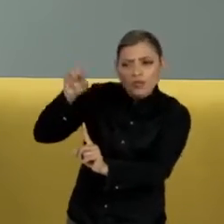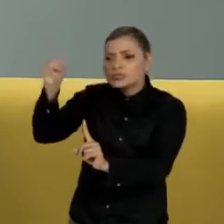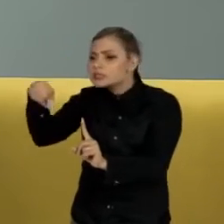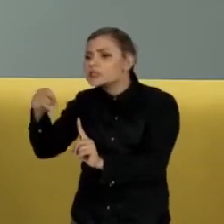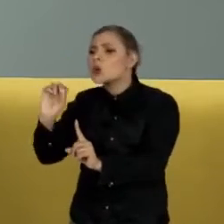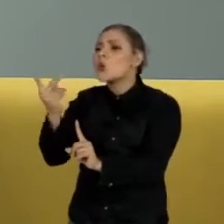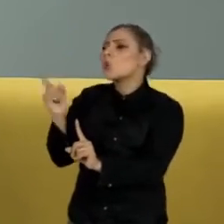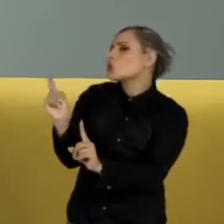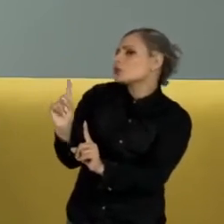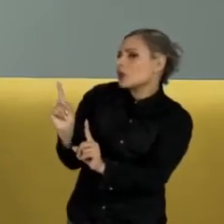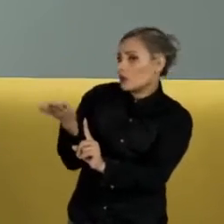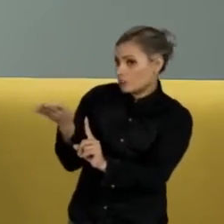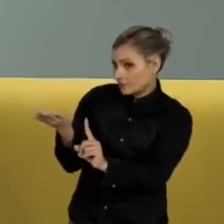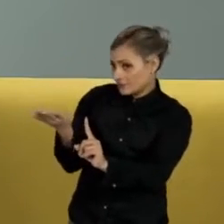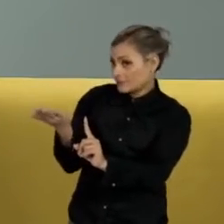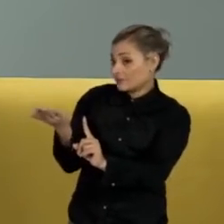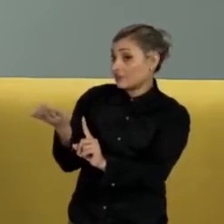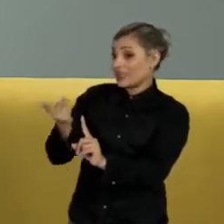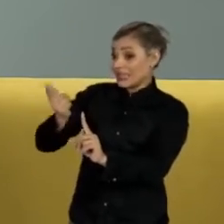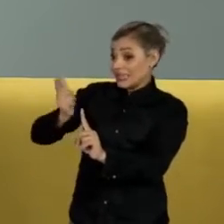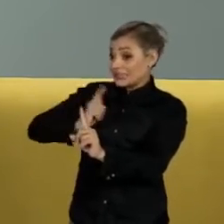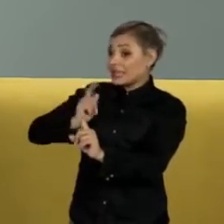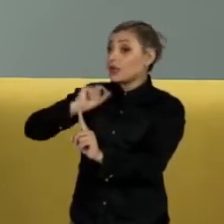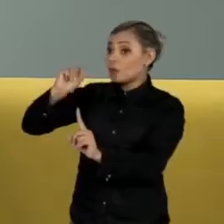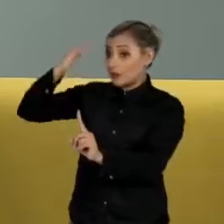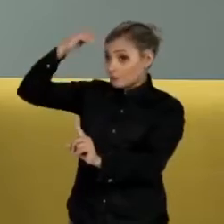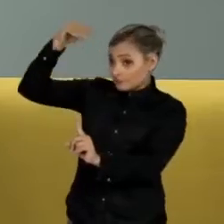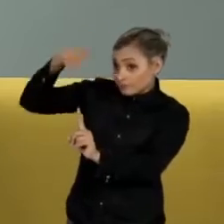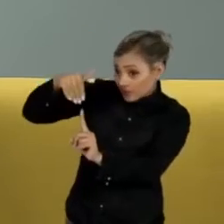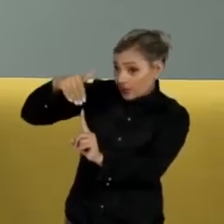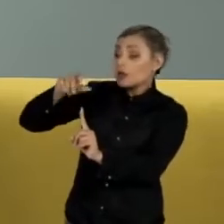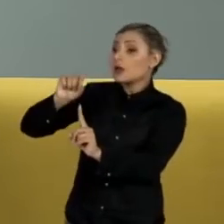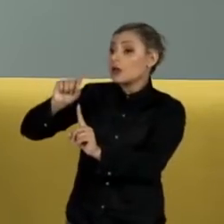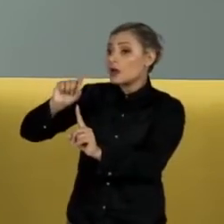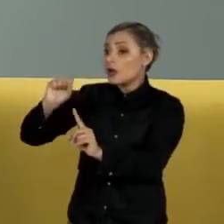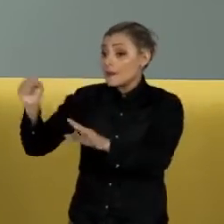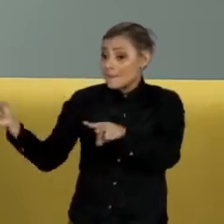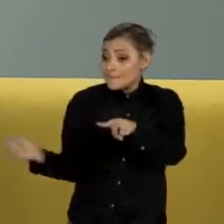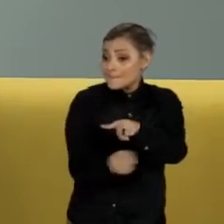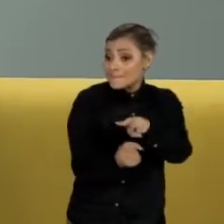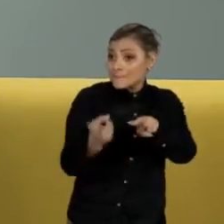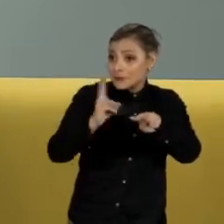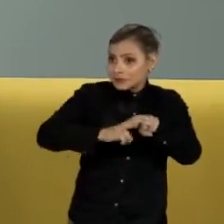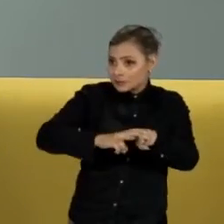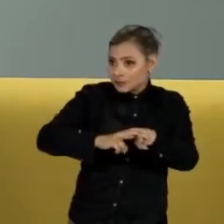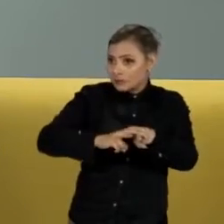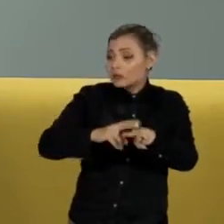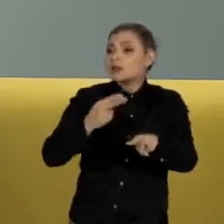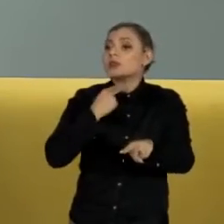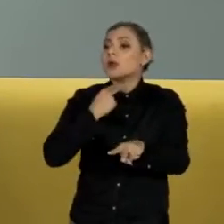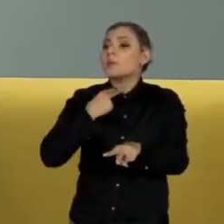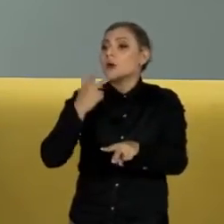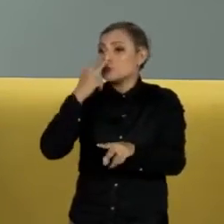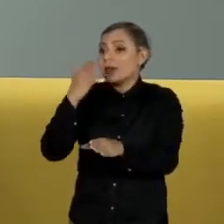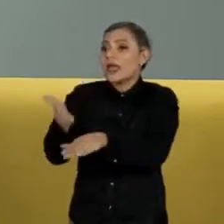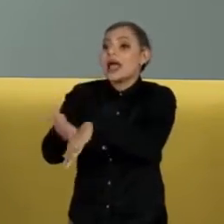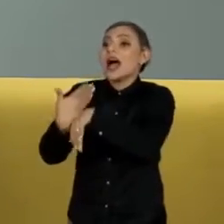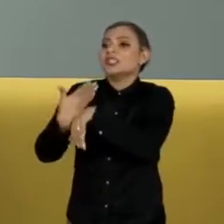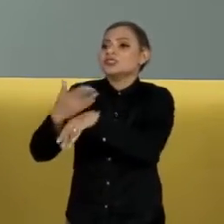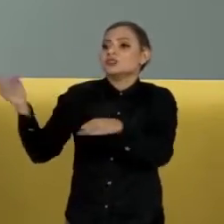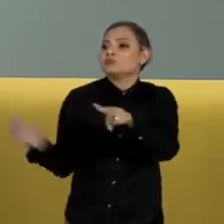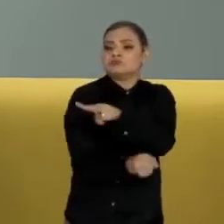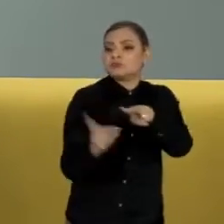onde existe a pena de prisão, e que essa pena de prisão não pode ser antecipada,